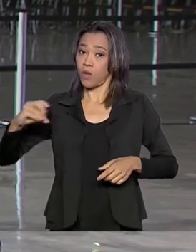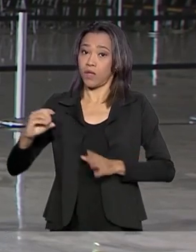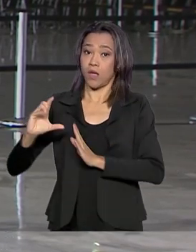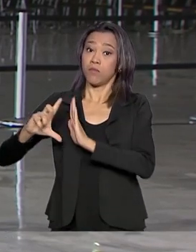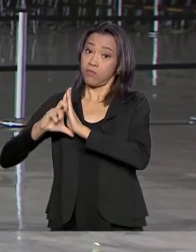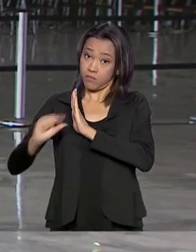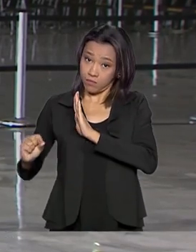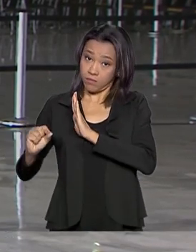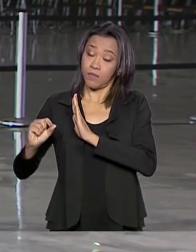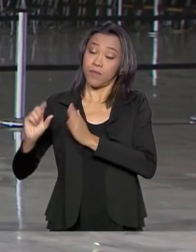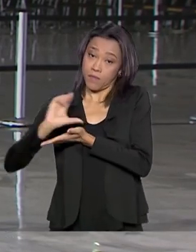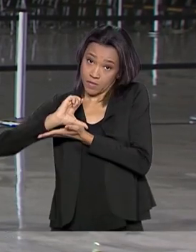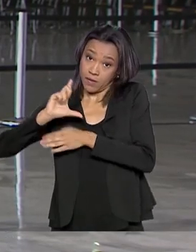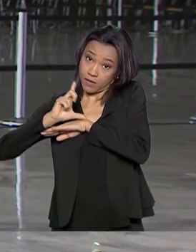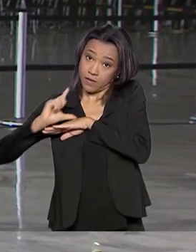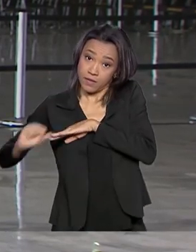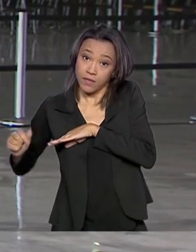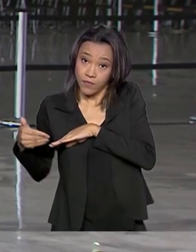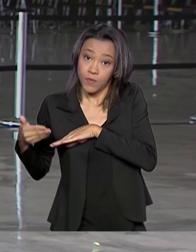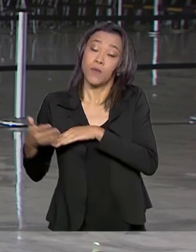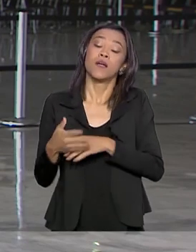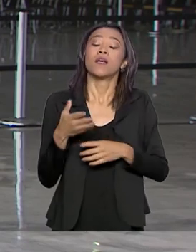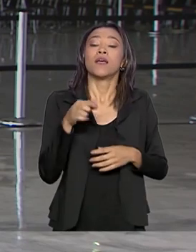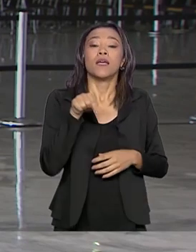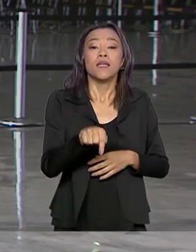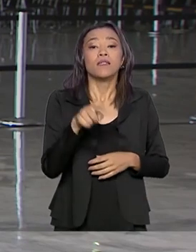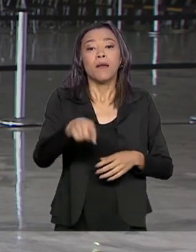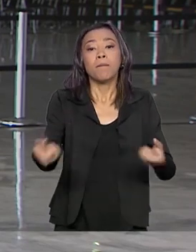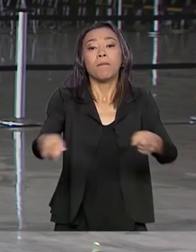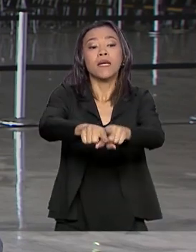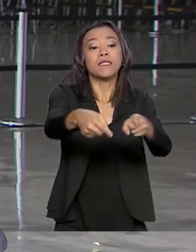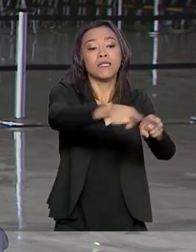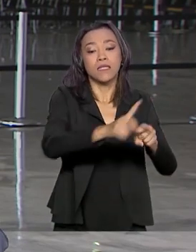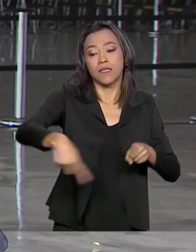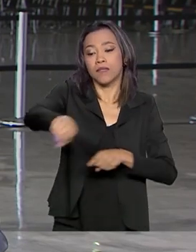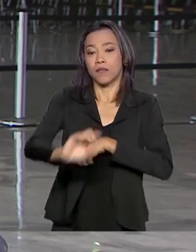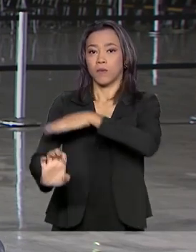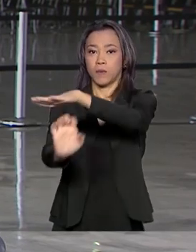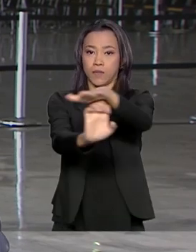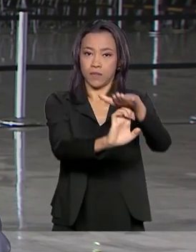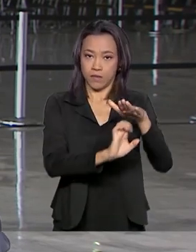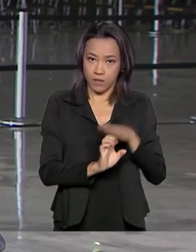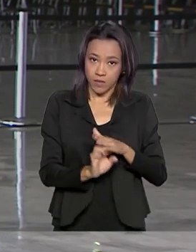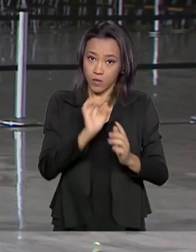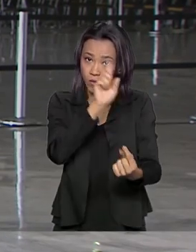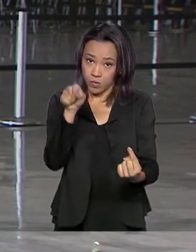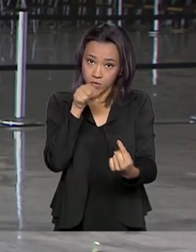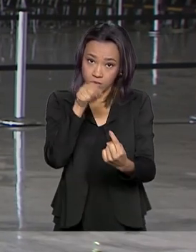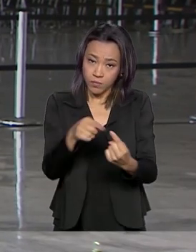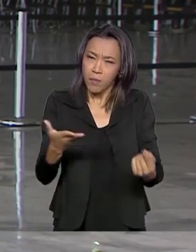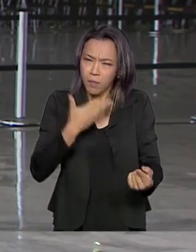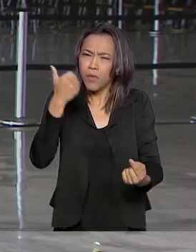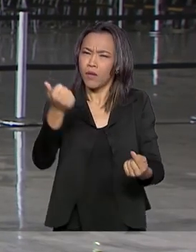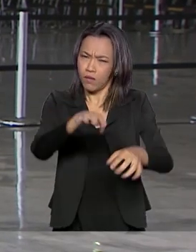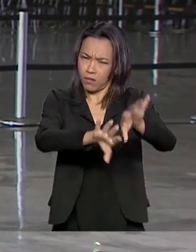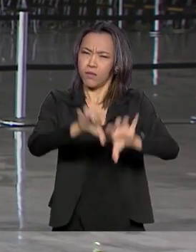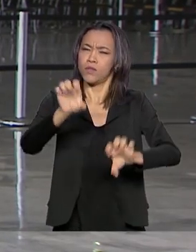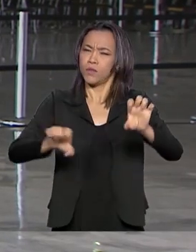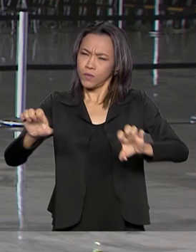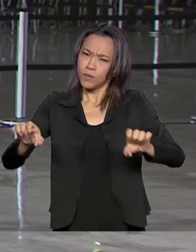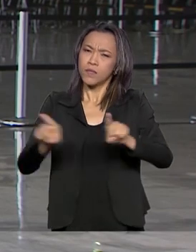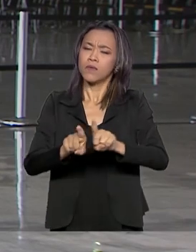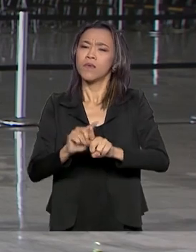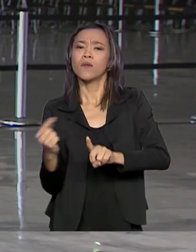estratégicos do governo com a iniciativa privada, entre eles projetos para a melhoria da infraestrutura e também de outros